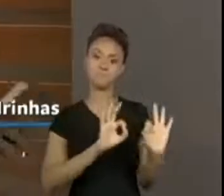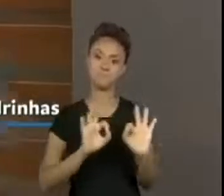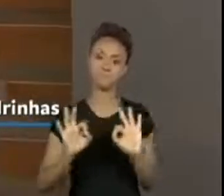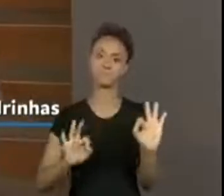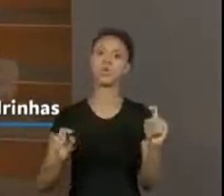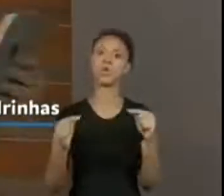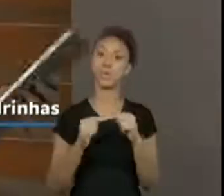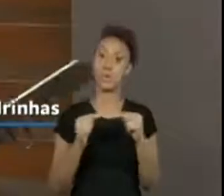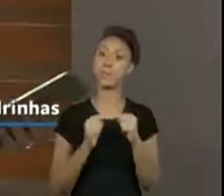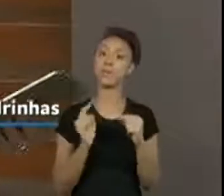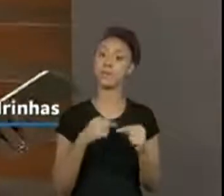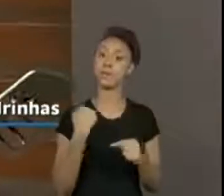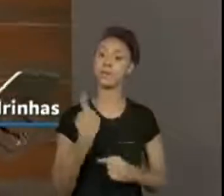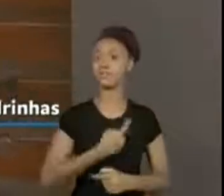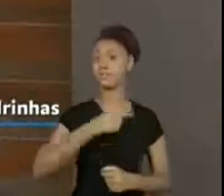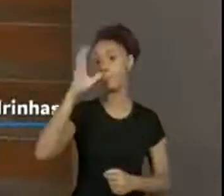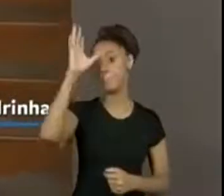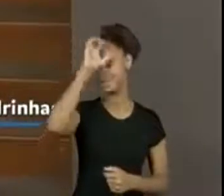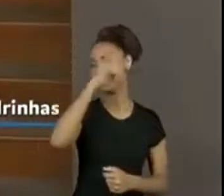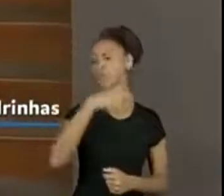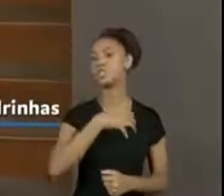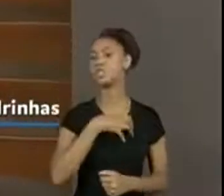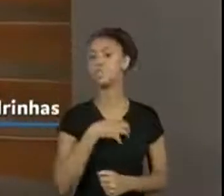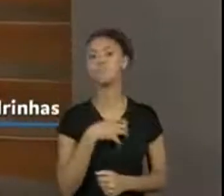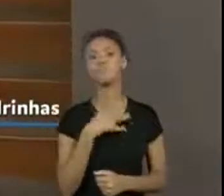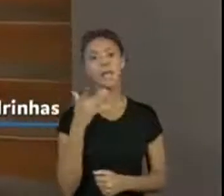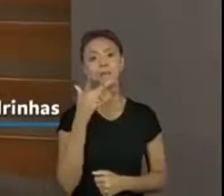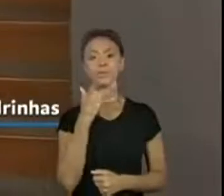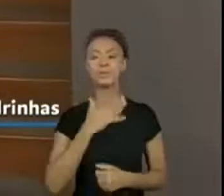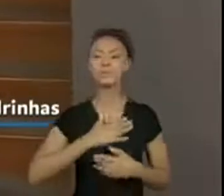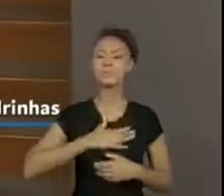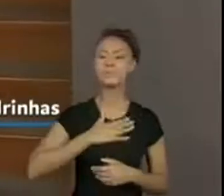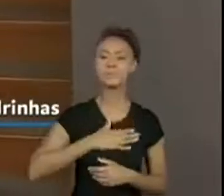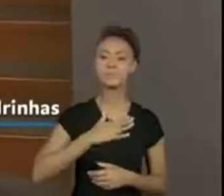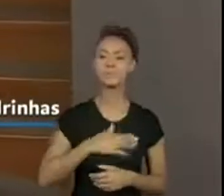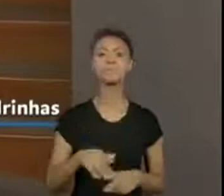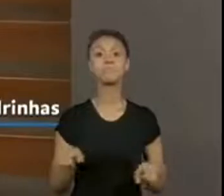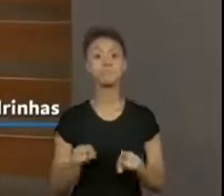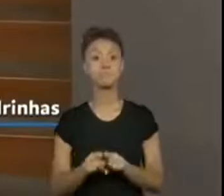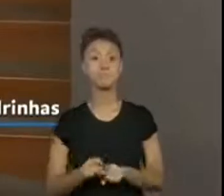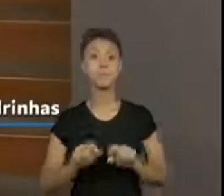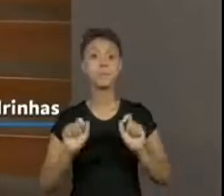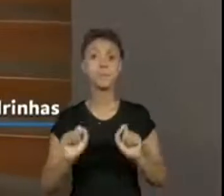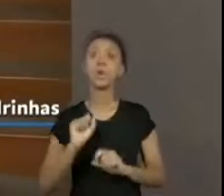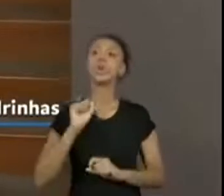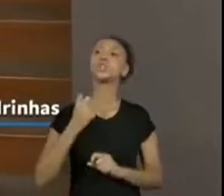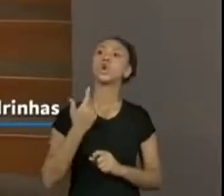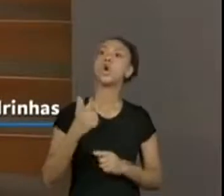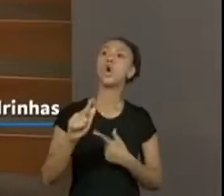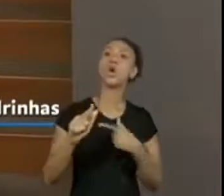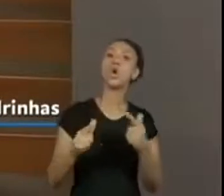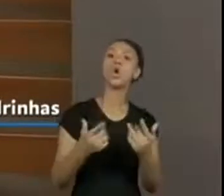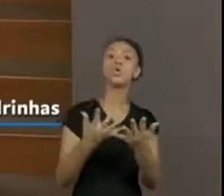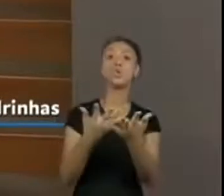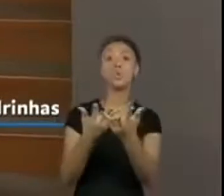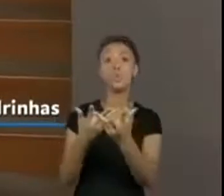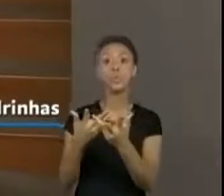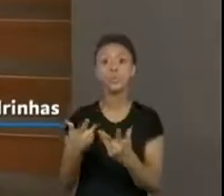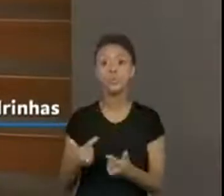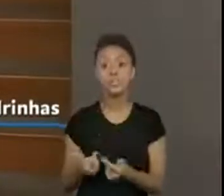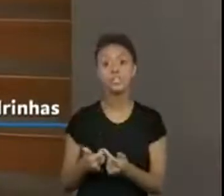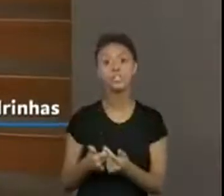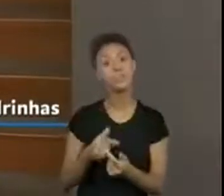aprendendo, fazendo alguma coisa gostosa. E você pode até fazer um convite a mais para aquela pessoa o dia que você for ler. Olha só.